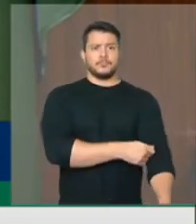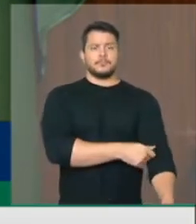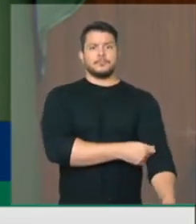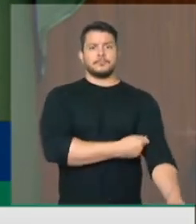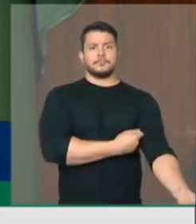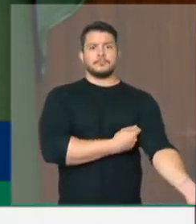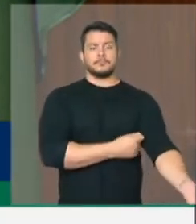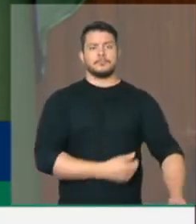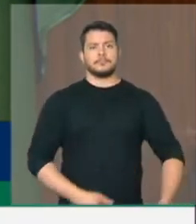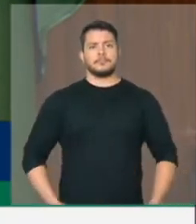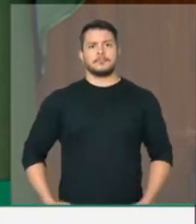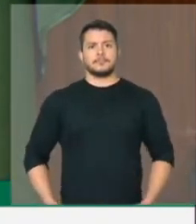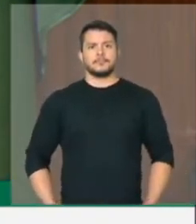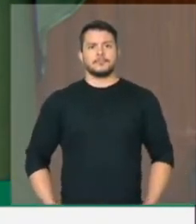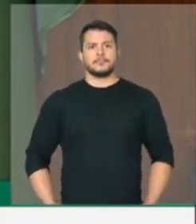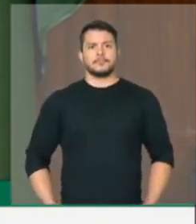presidente.